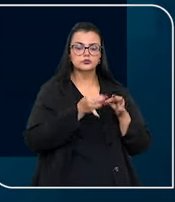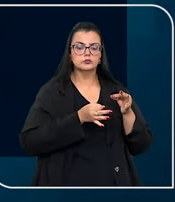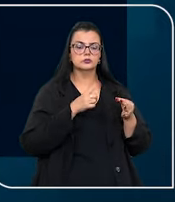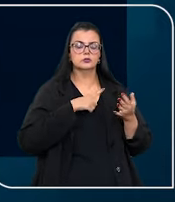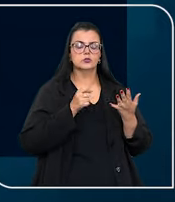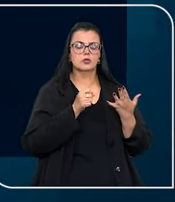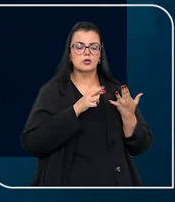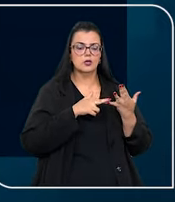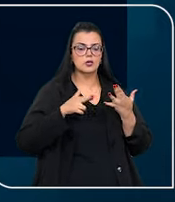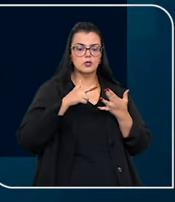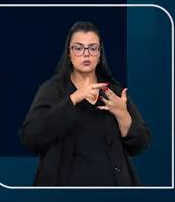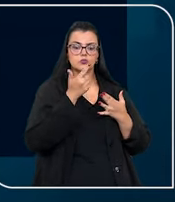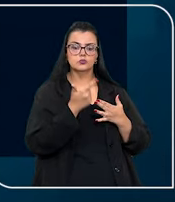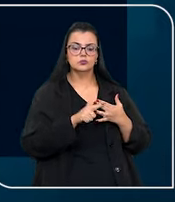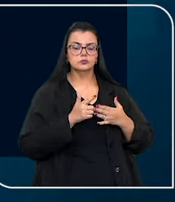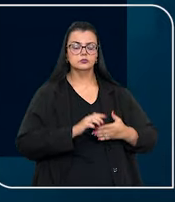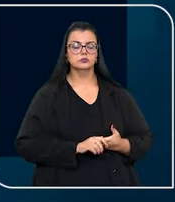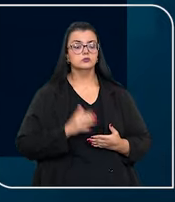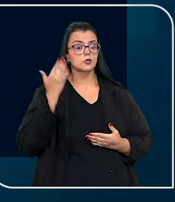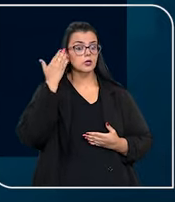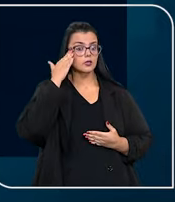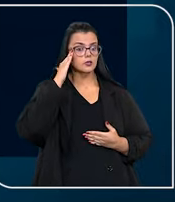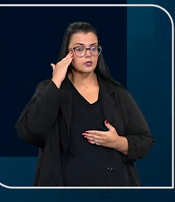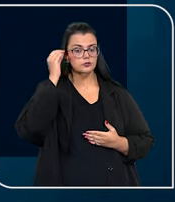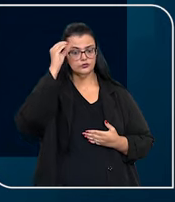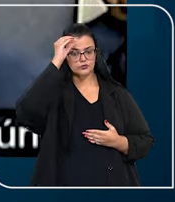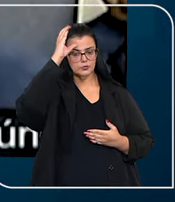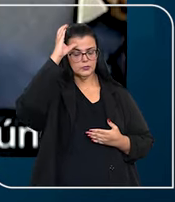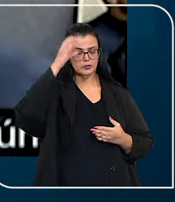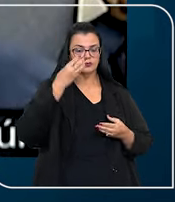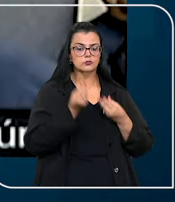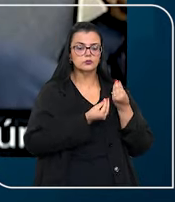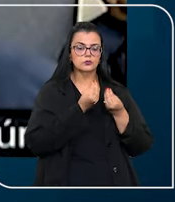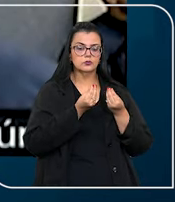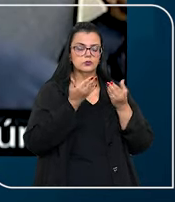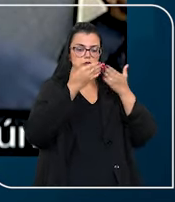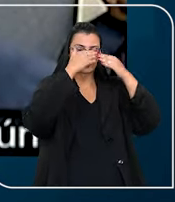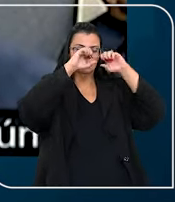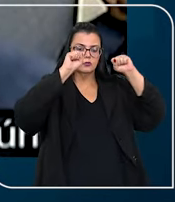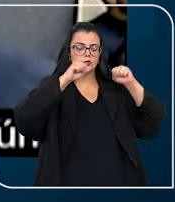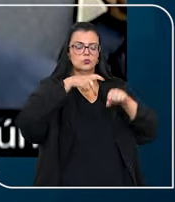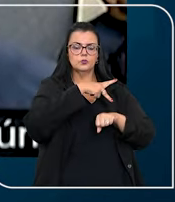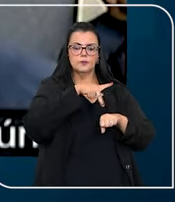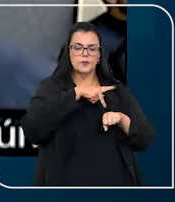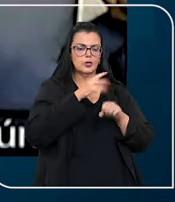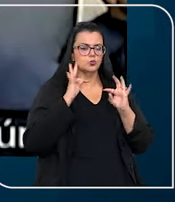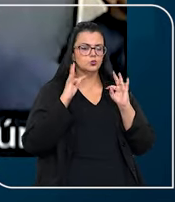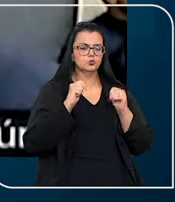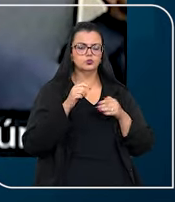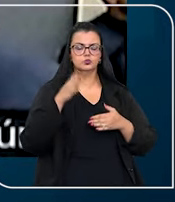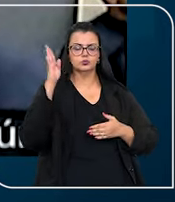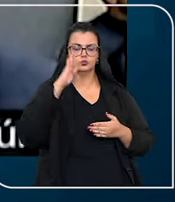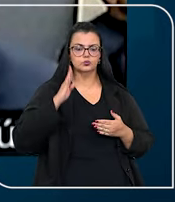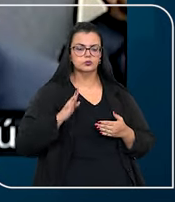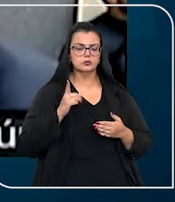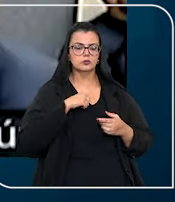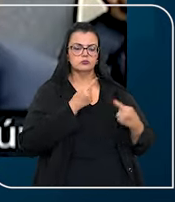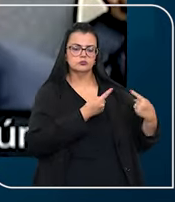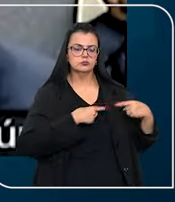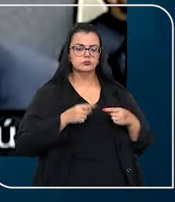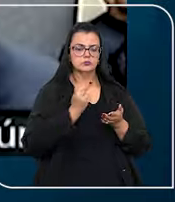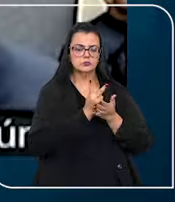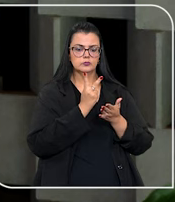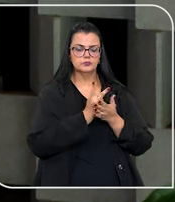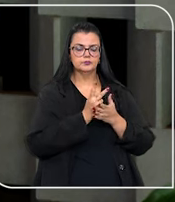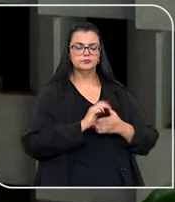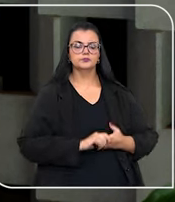sob o rito dos recursos repetitivos e, por isso, esse entendimento deve ser seguido pelos tribunais de todo o país em processos que discutem a